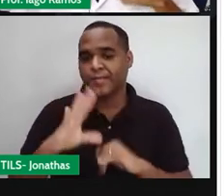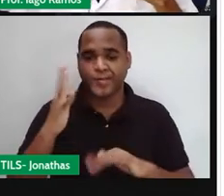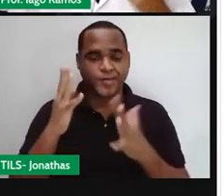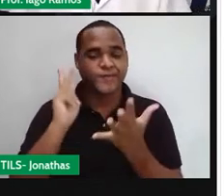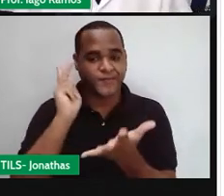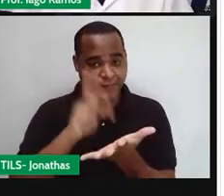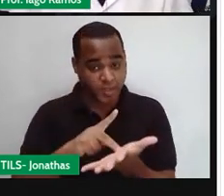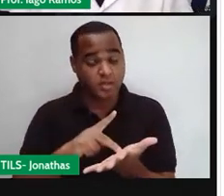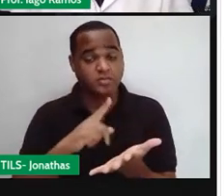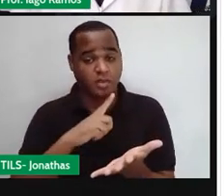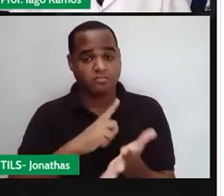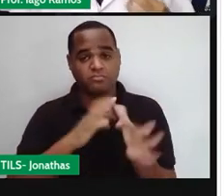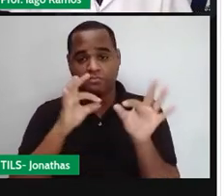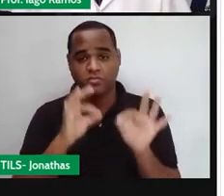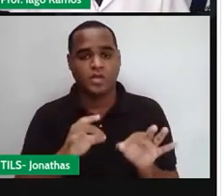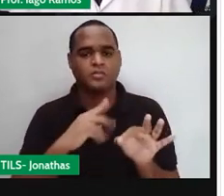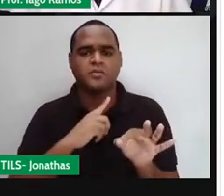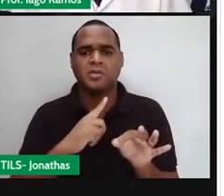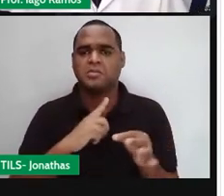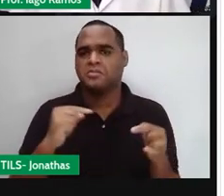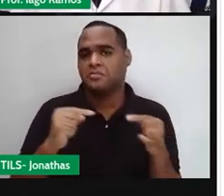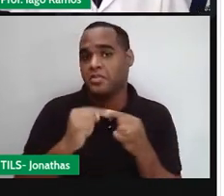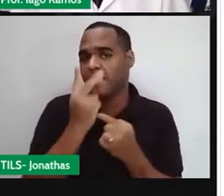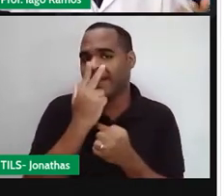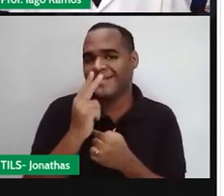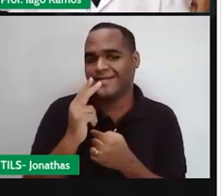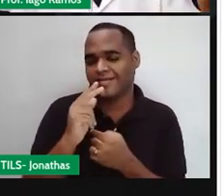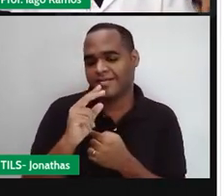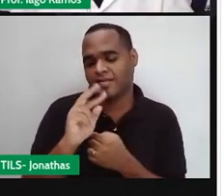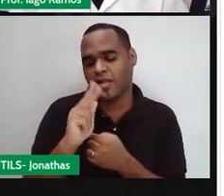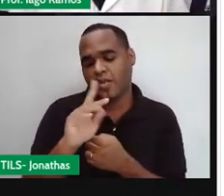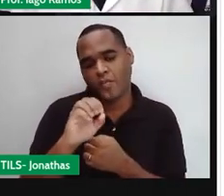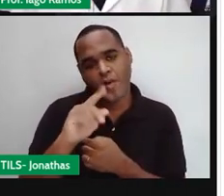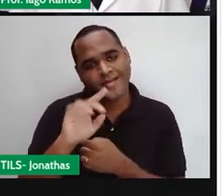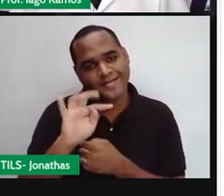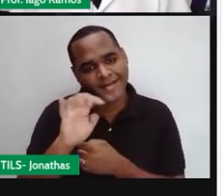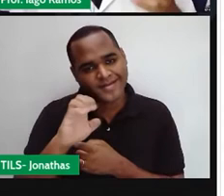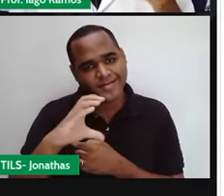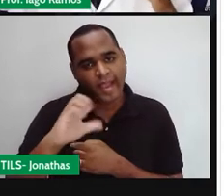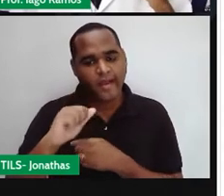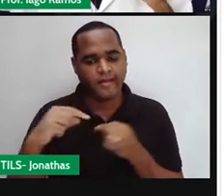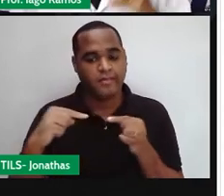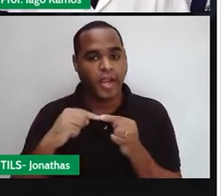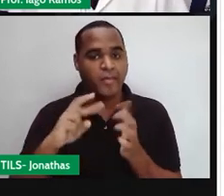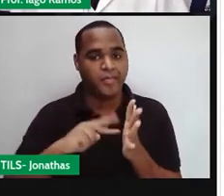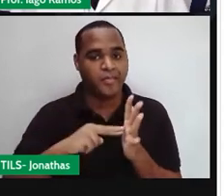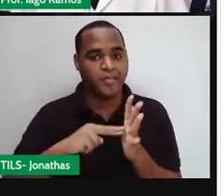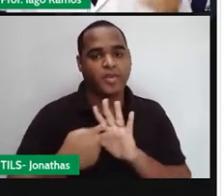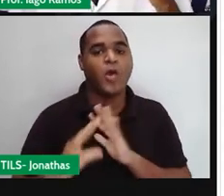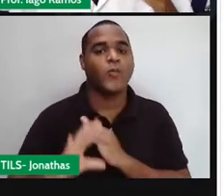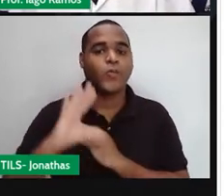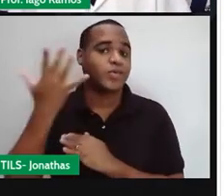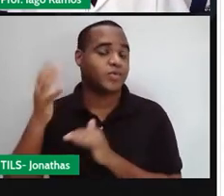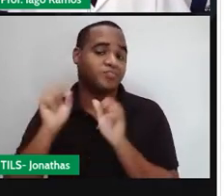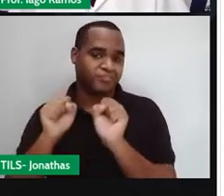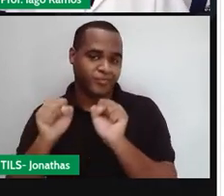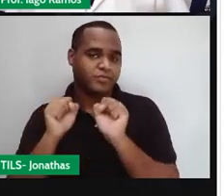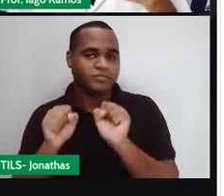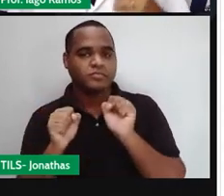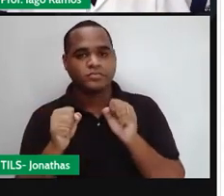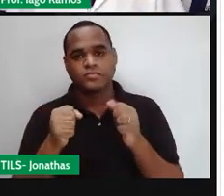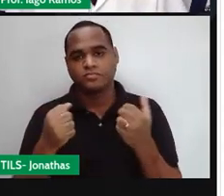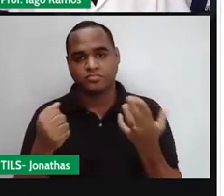situação real. As situações hipotéticas são importantes por isso, porque elas nos ajudam a entender